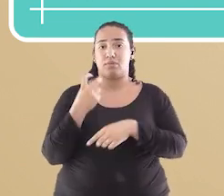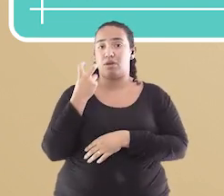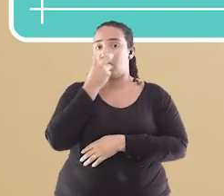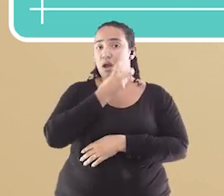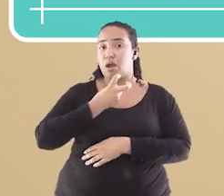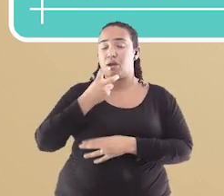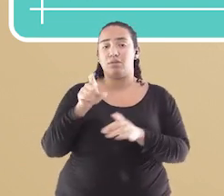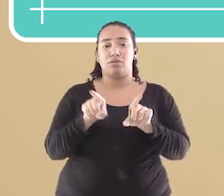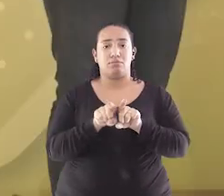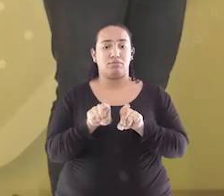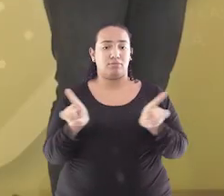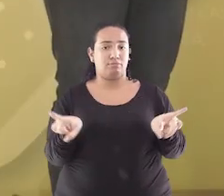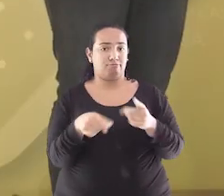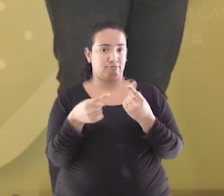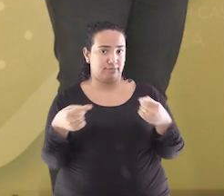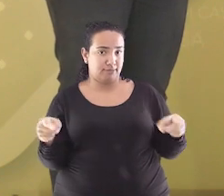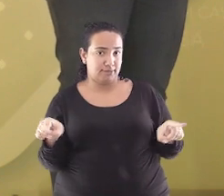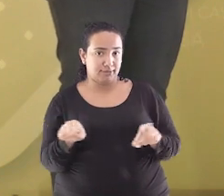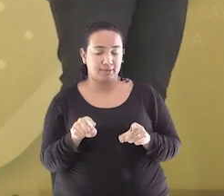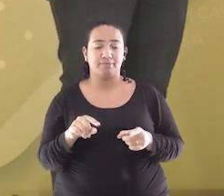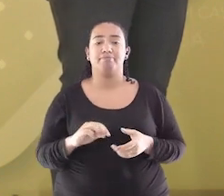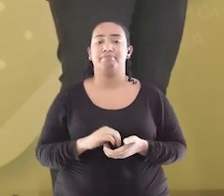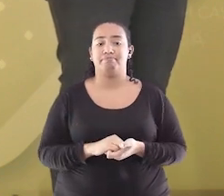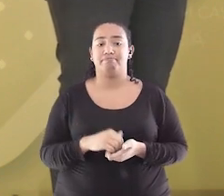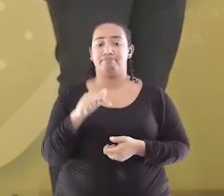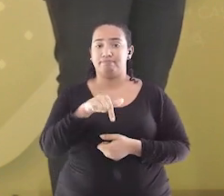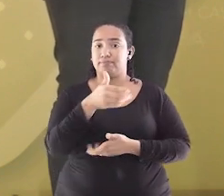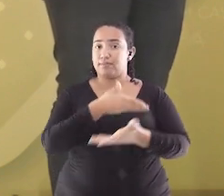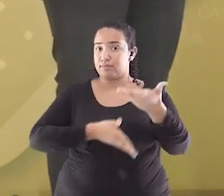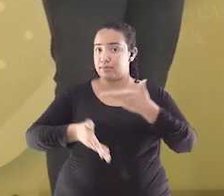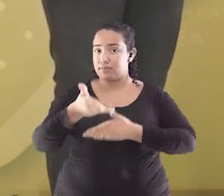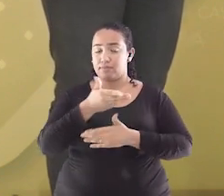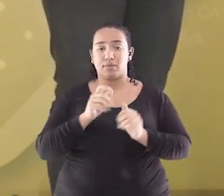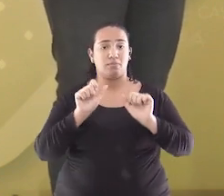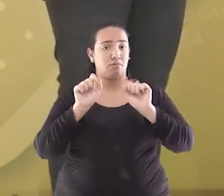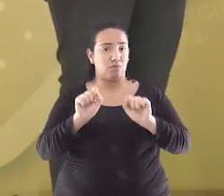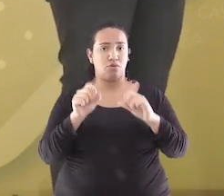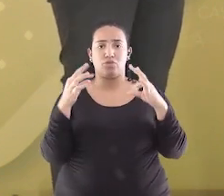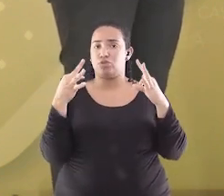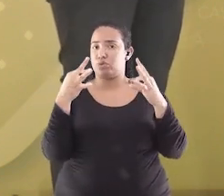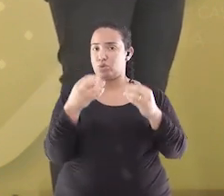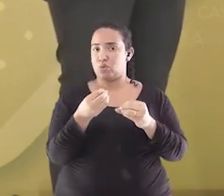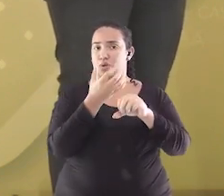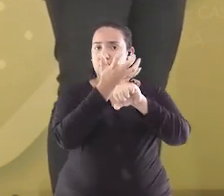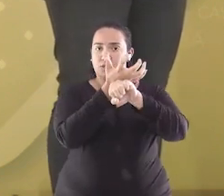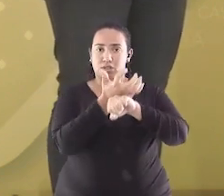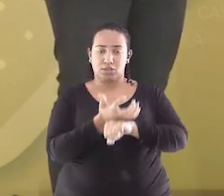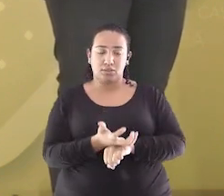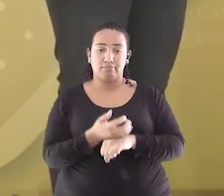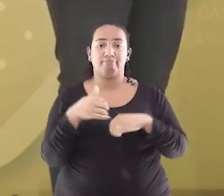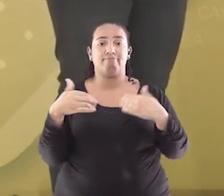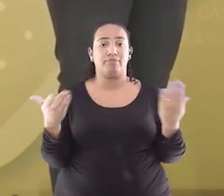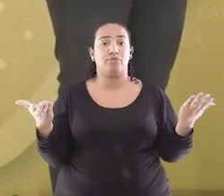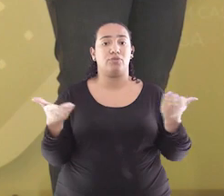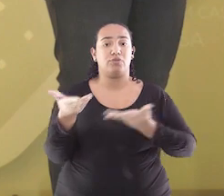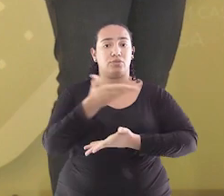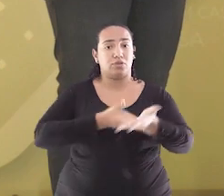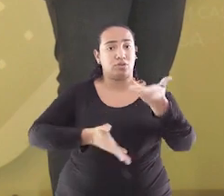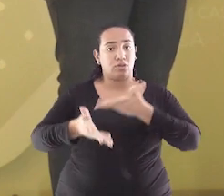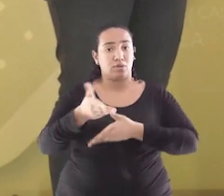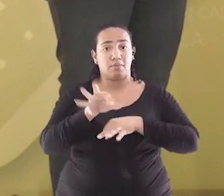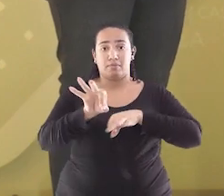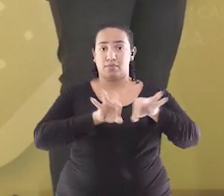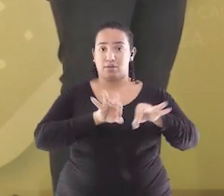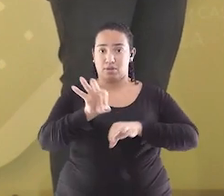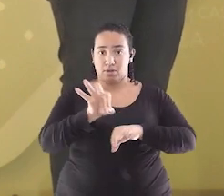musicalidade. Essa interação pode ser trabalhada em todas as modalidades. Hoje nossa interação foi planejada para